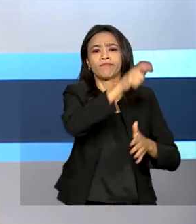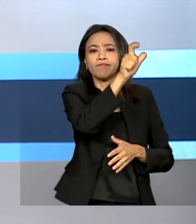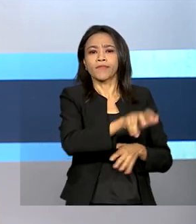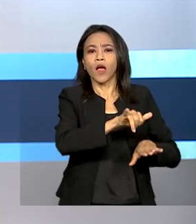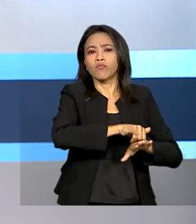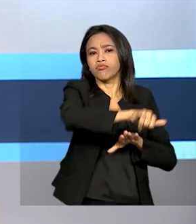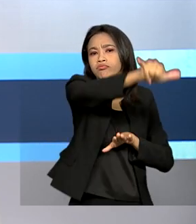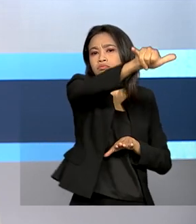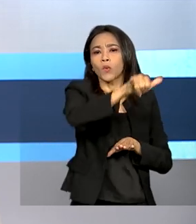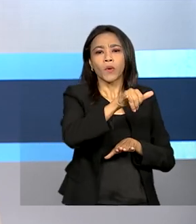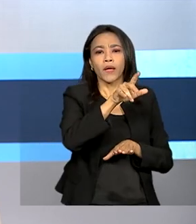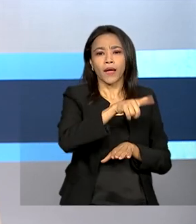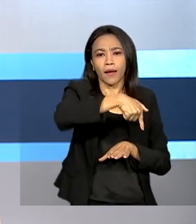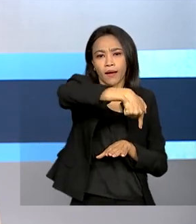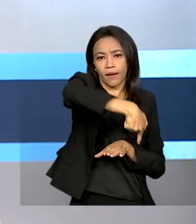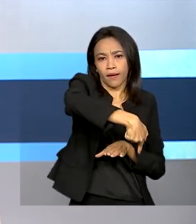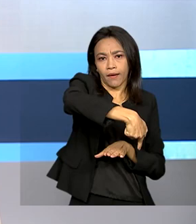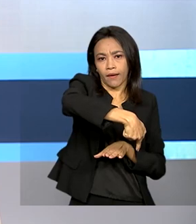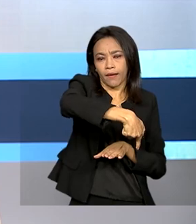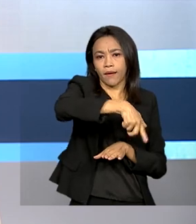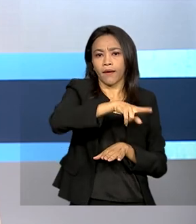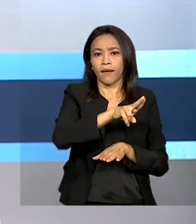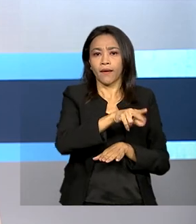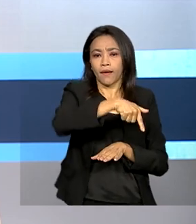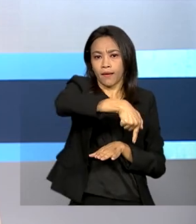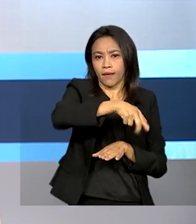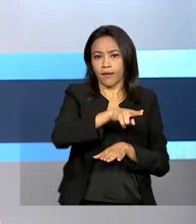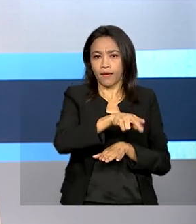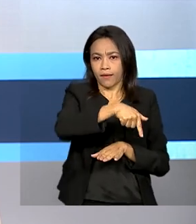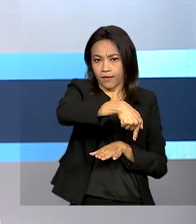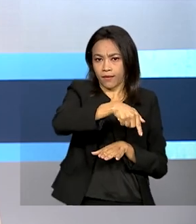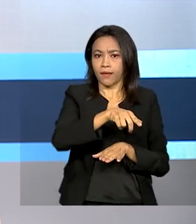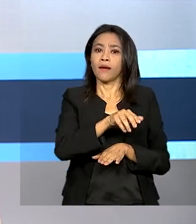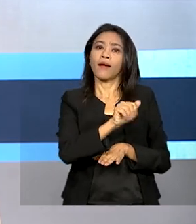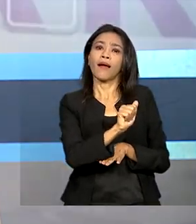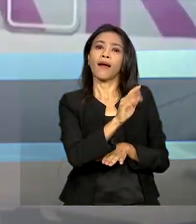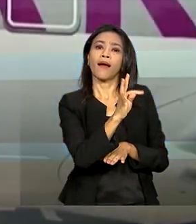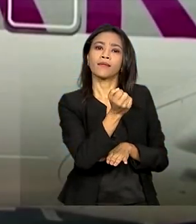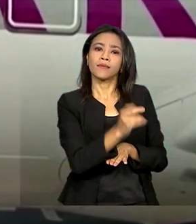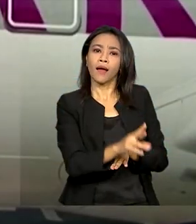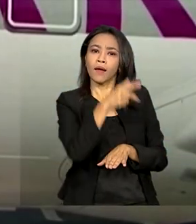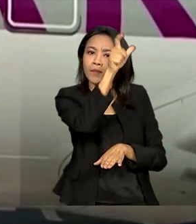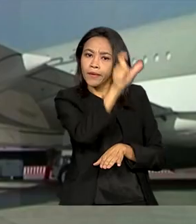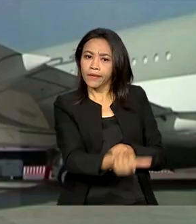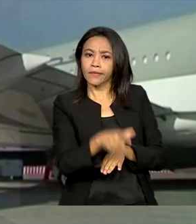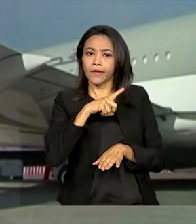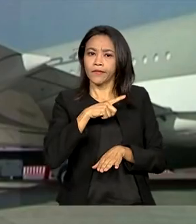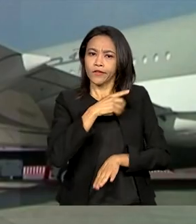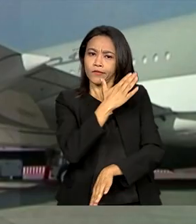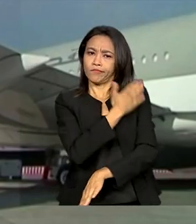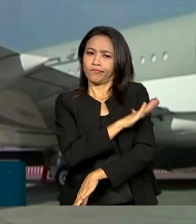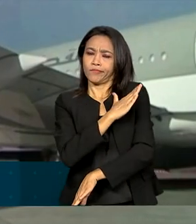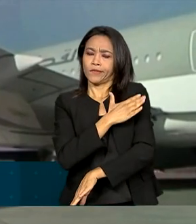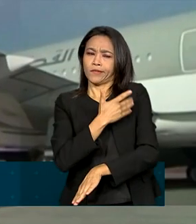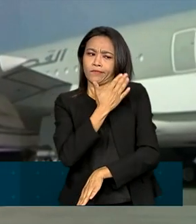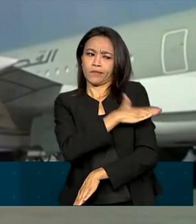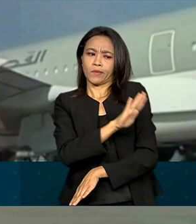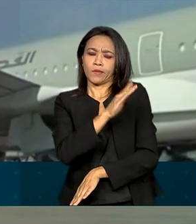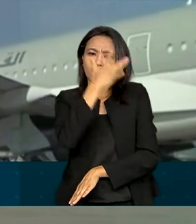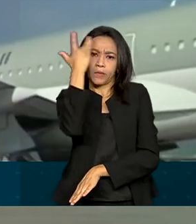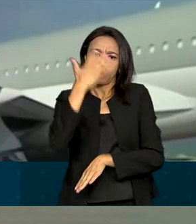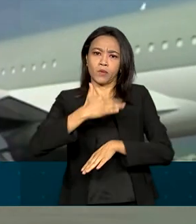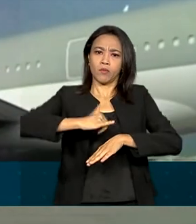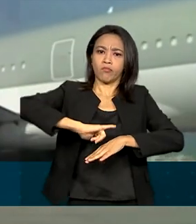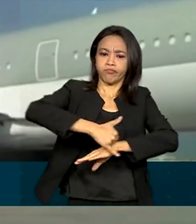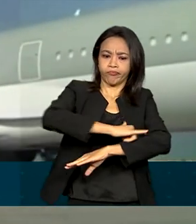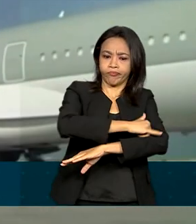a prestar esclarecimentos após uma possível conduta discriminatória a pessoas obesas. A companhia tem o prazo